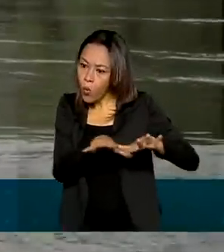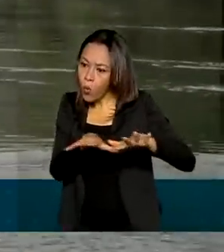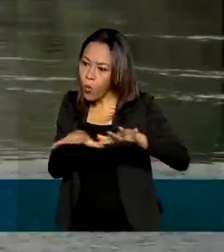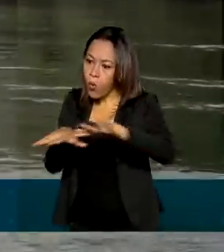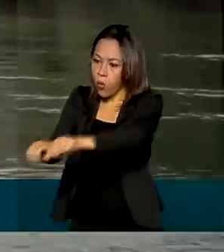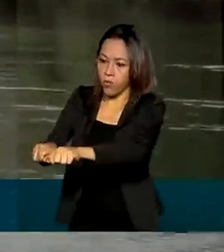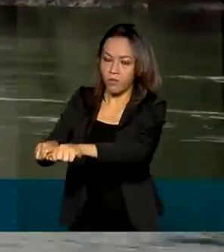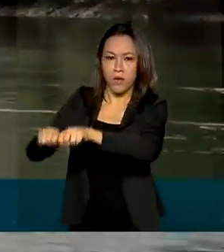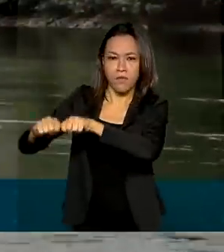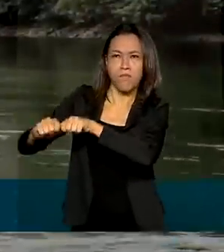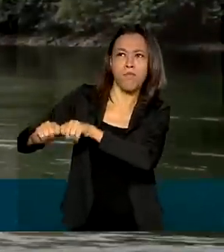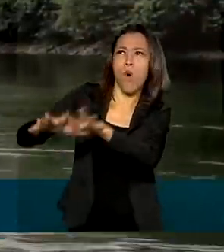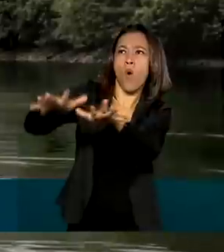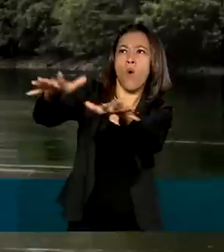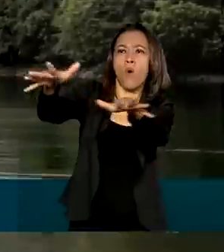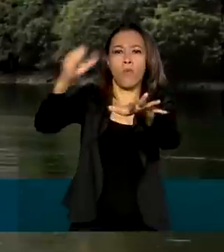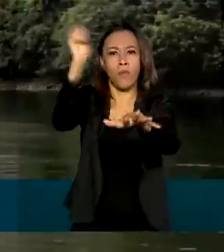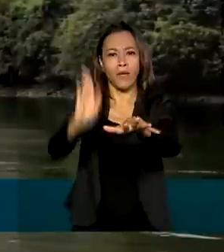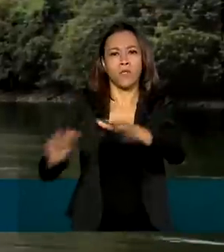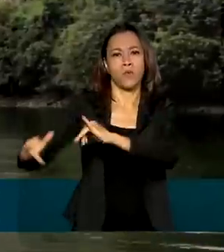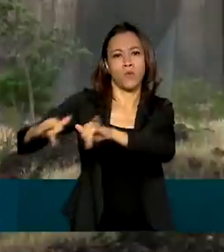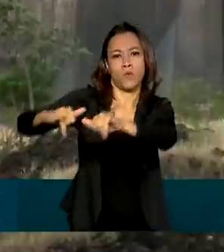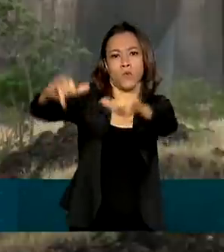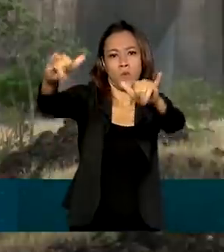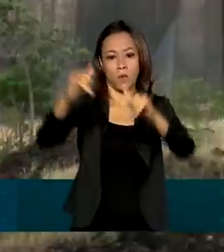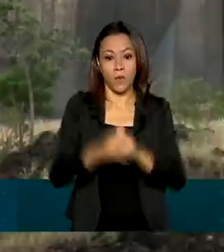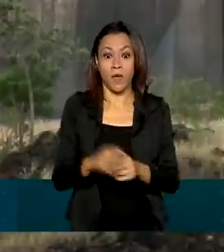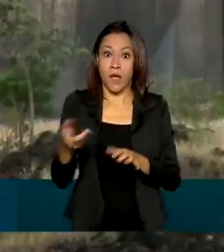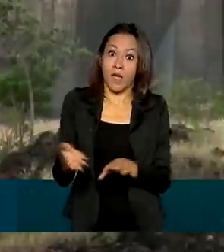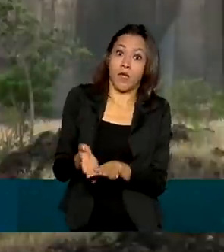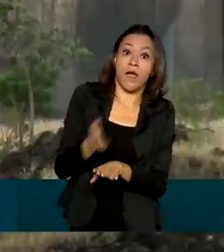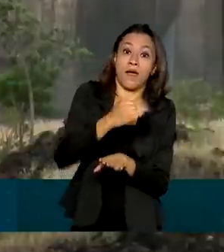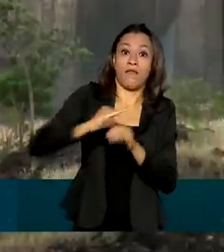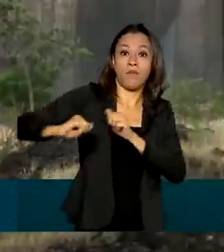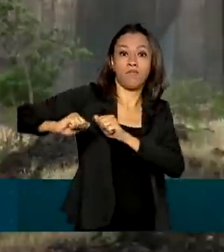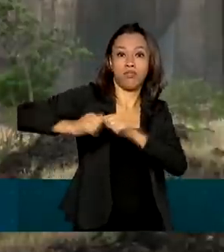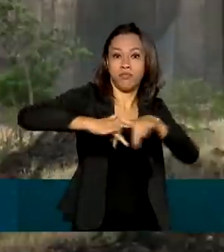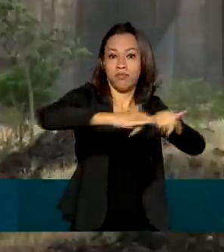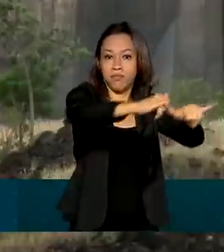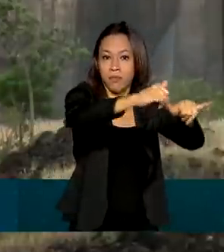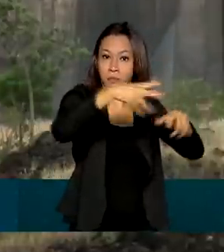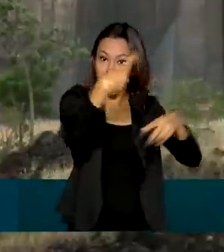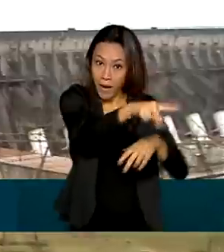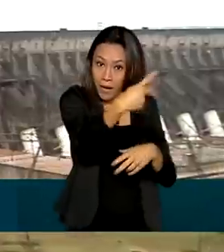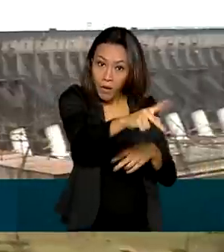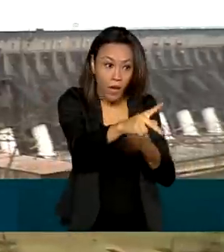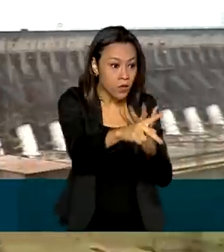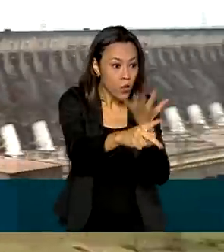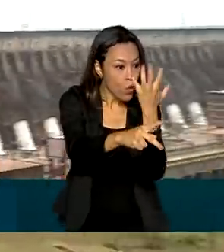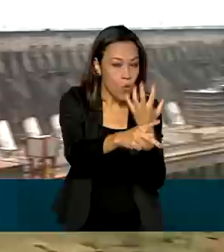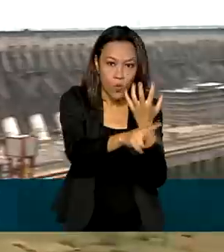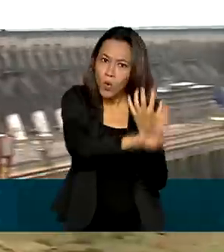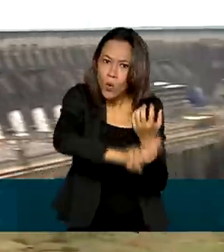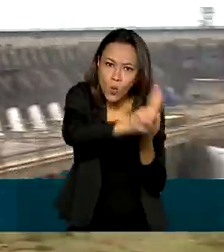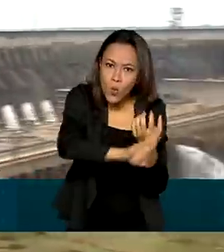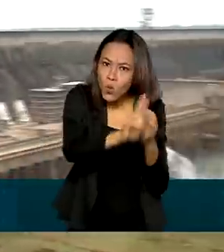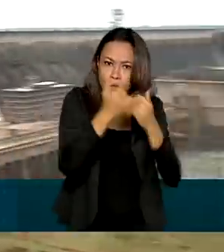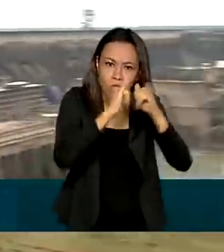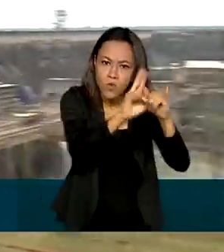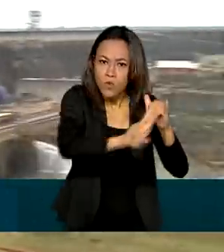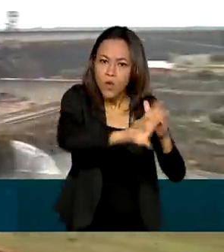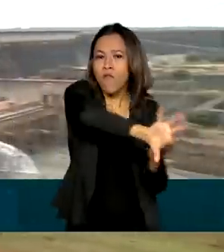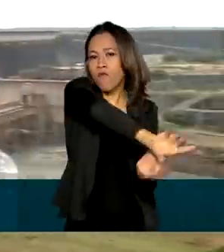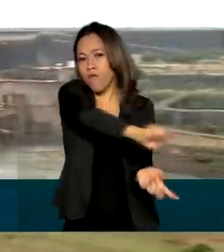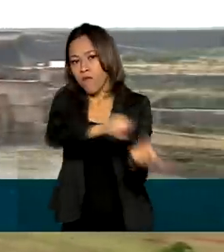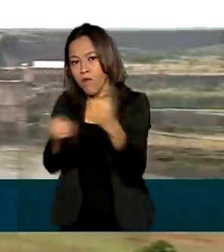Furnas a todo o país. A parte que vai ao Paraguai e o país não consome volta ao Brasil e precisa